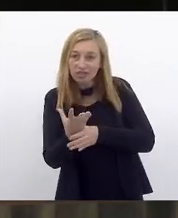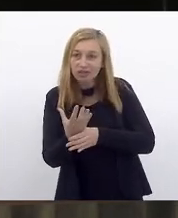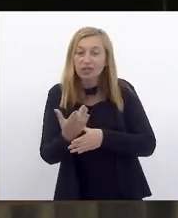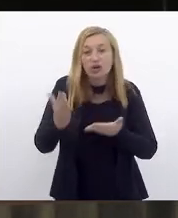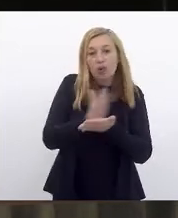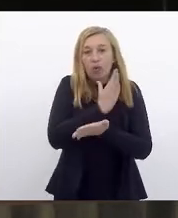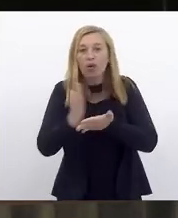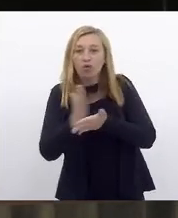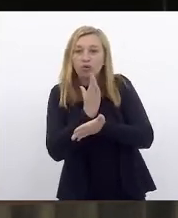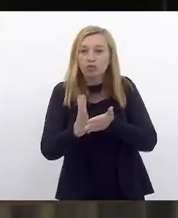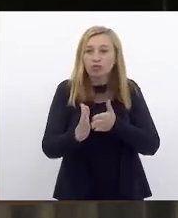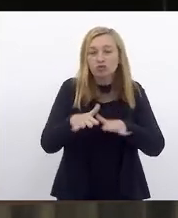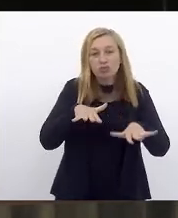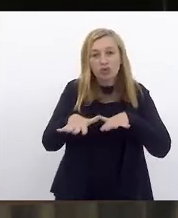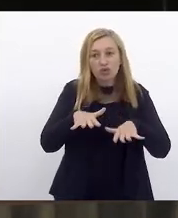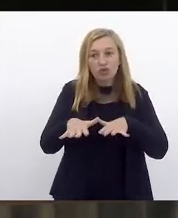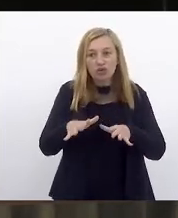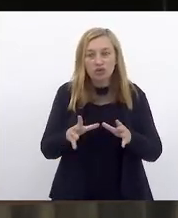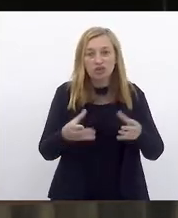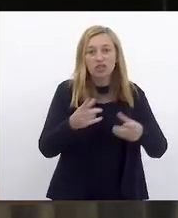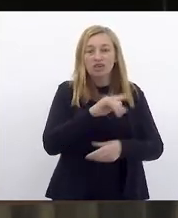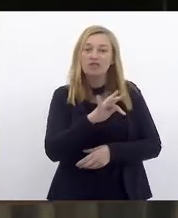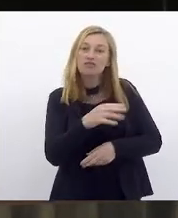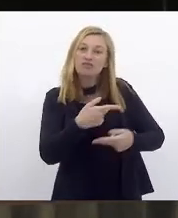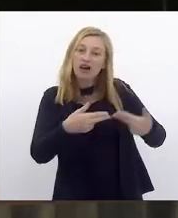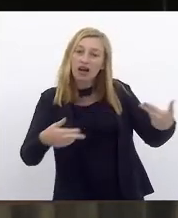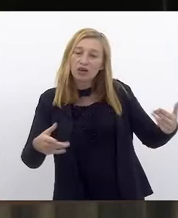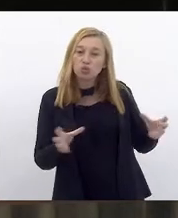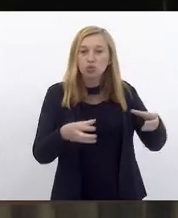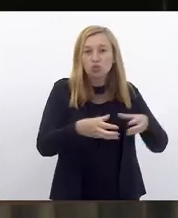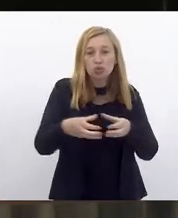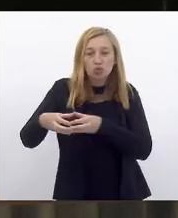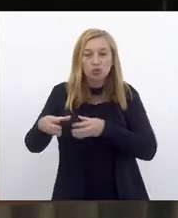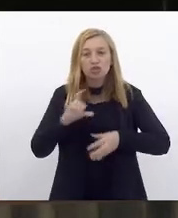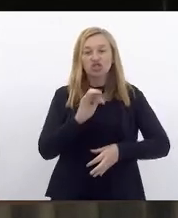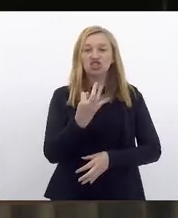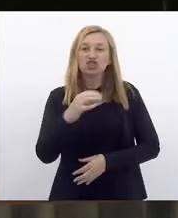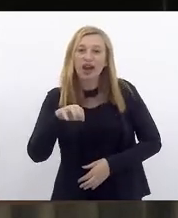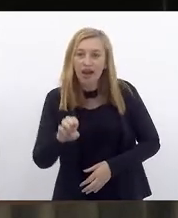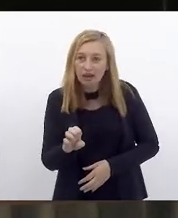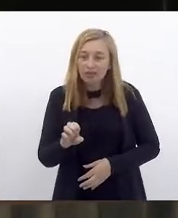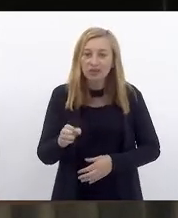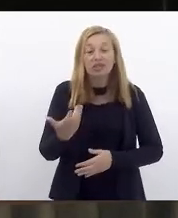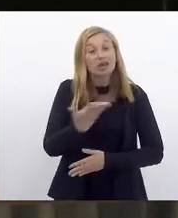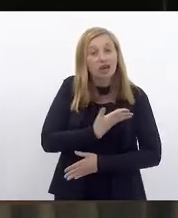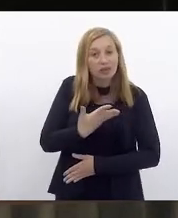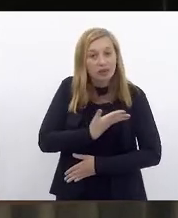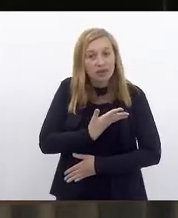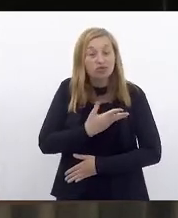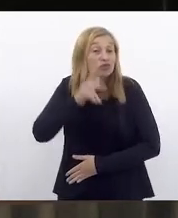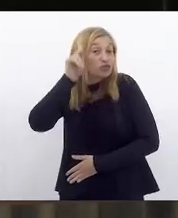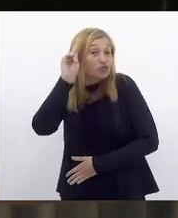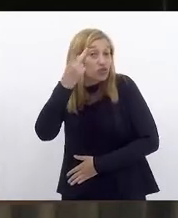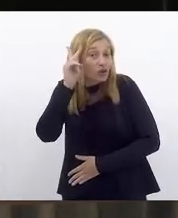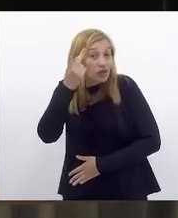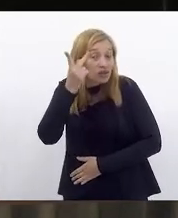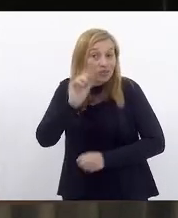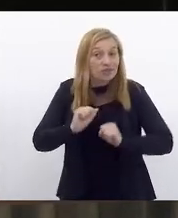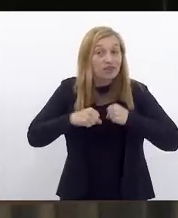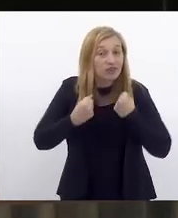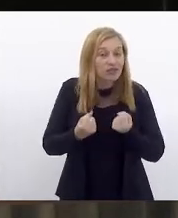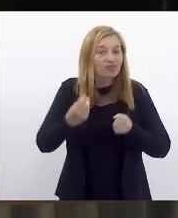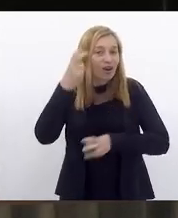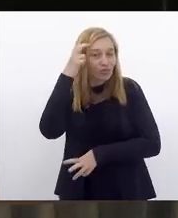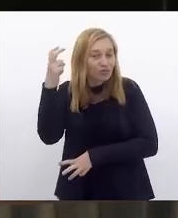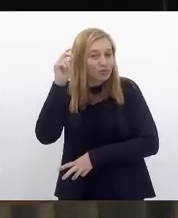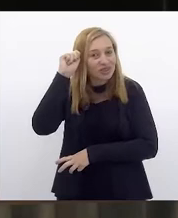alguns movimentos, com charmeiros e charmeiras e com companheiros que são historicamente defensores da